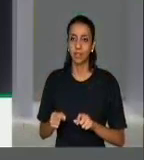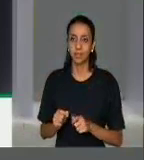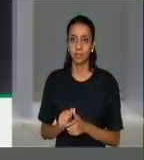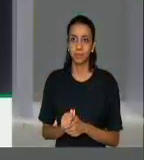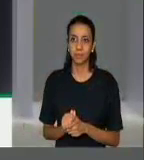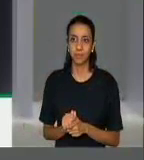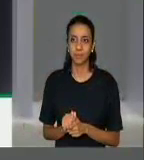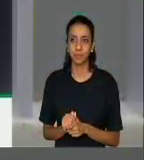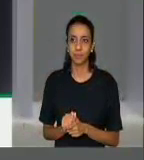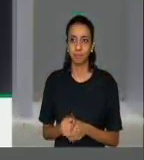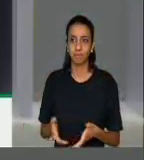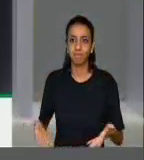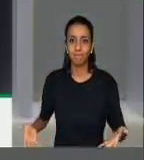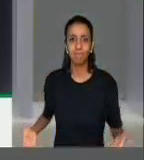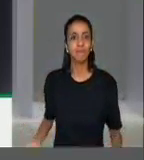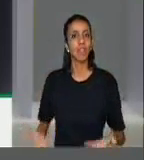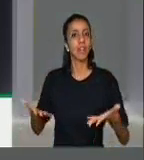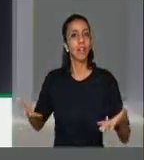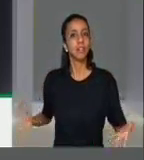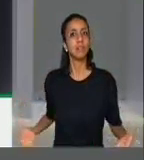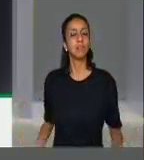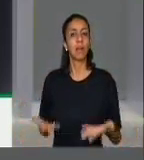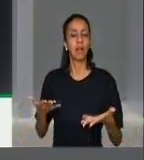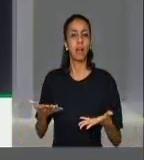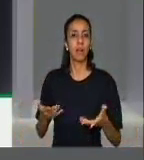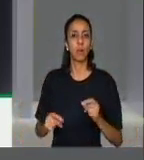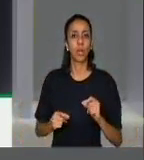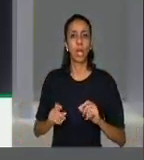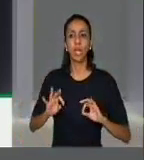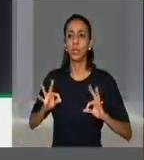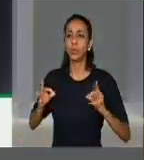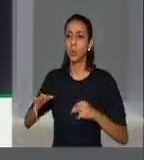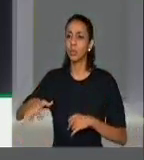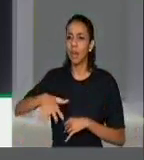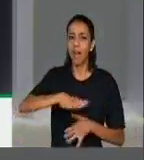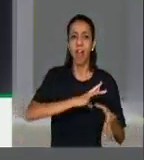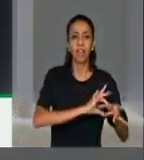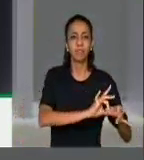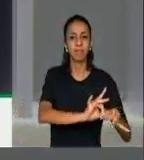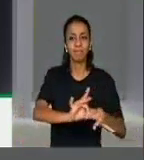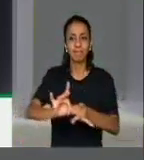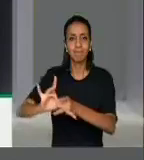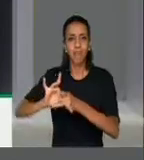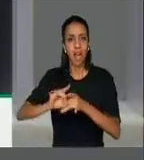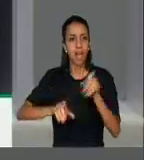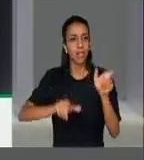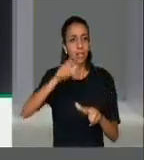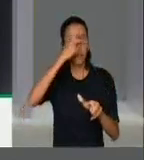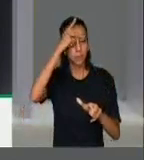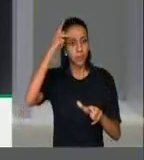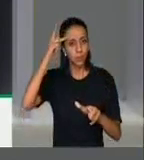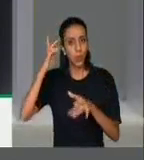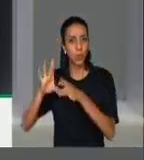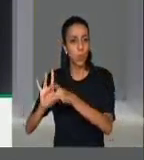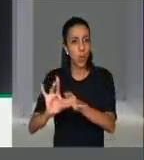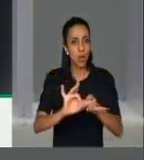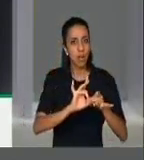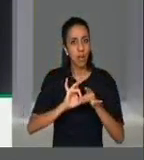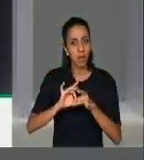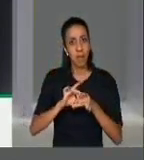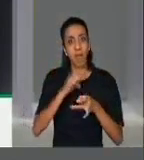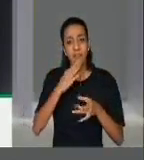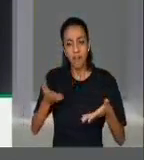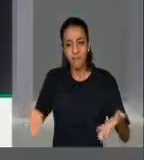estabelecimento dessas pontes por todas as partes, unindo as pessoas desse país na